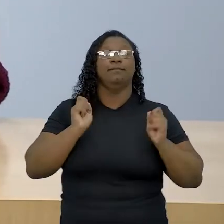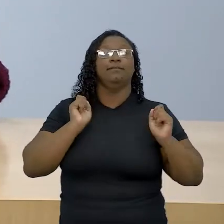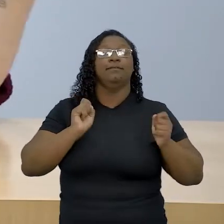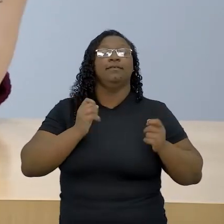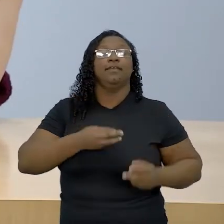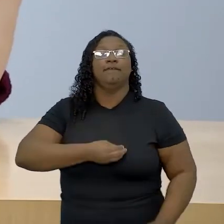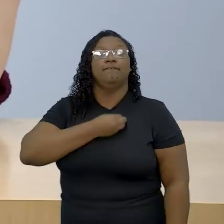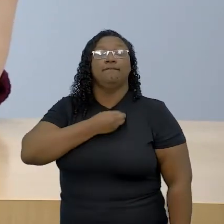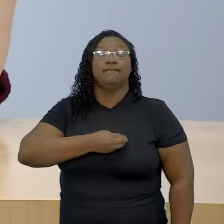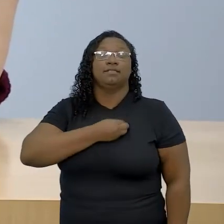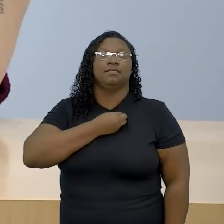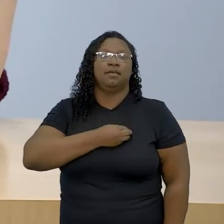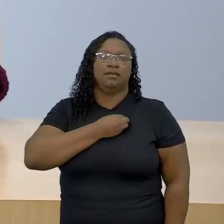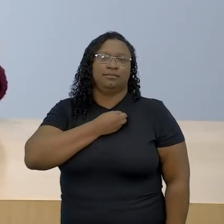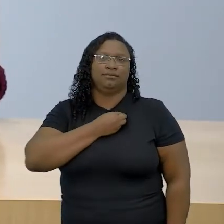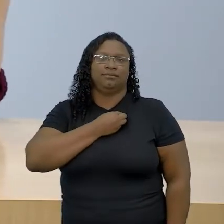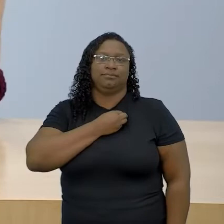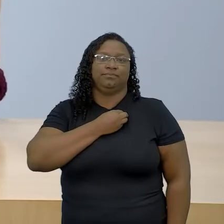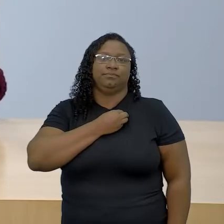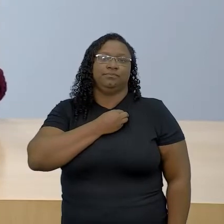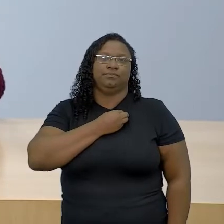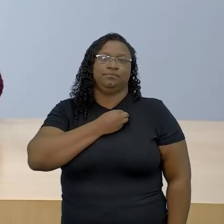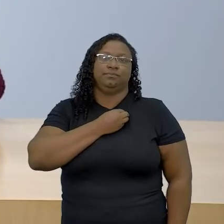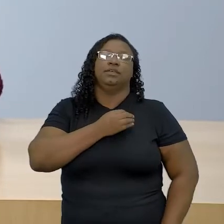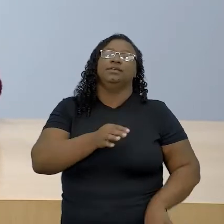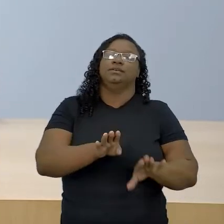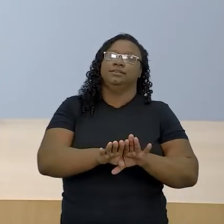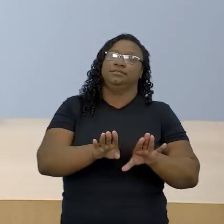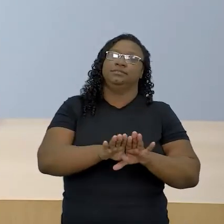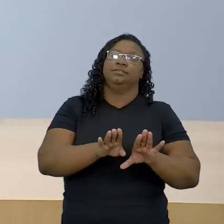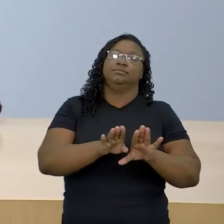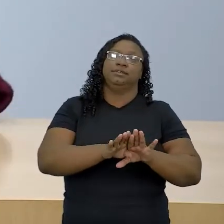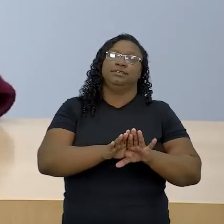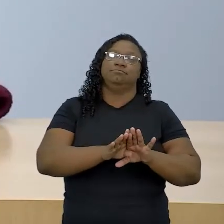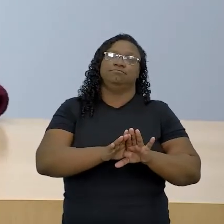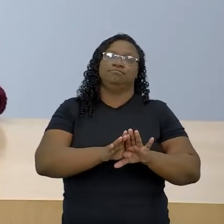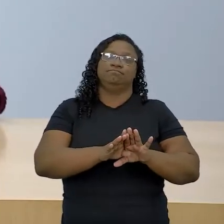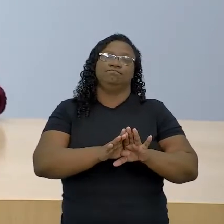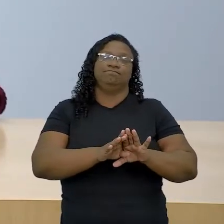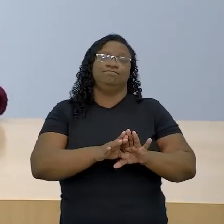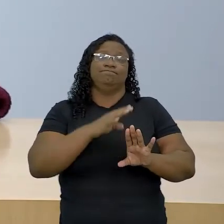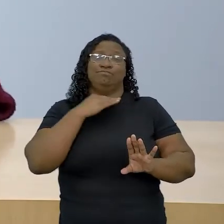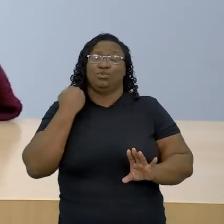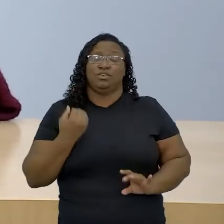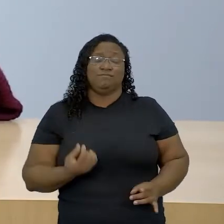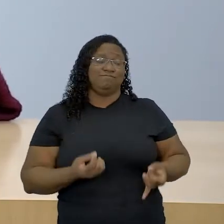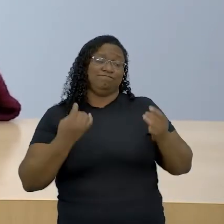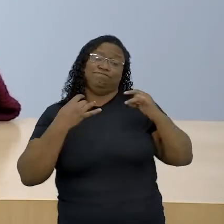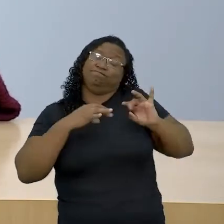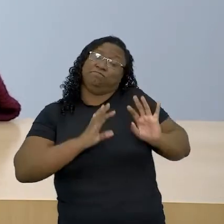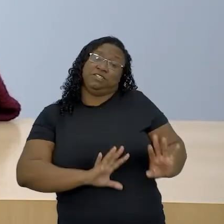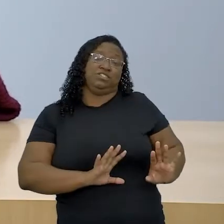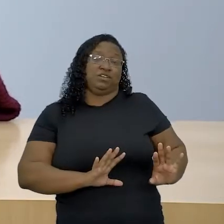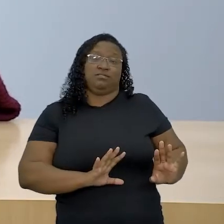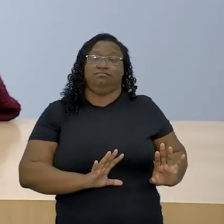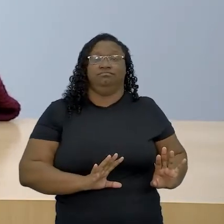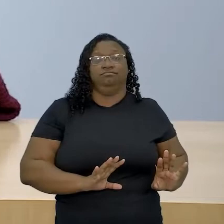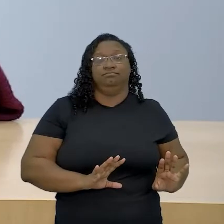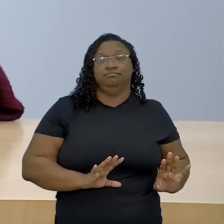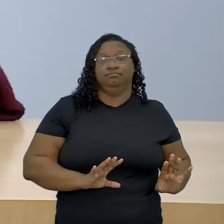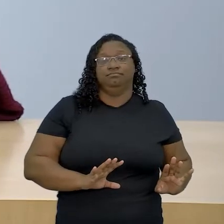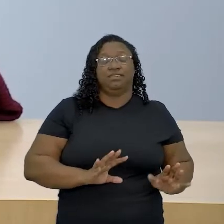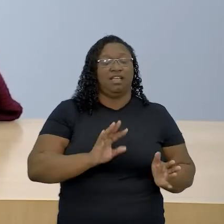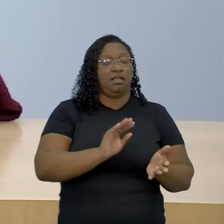Quem vão fazer viver. E, ao mesmo tempo, escolher quem eles vão deixar morrer. Pela falta, né,